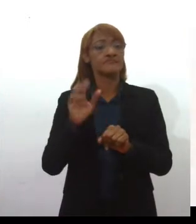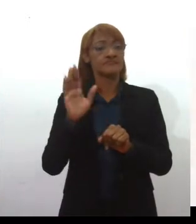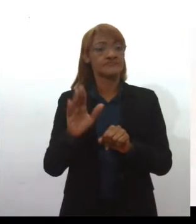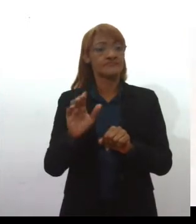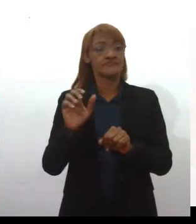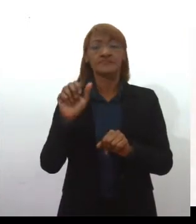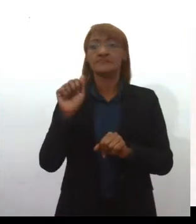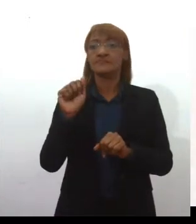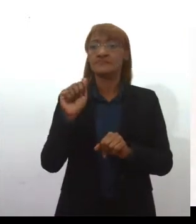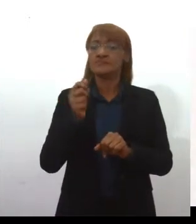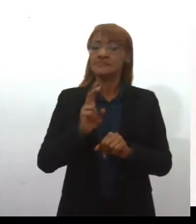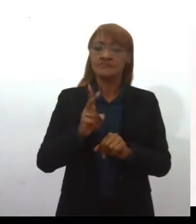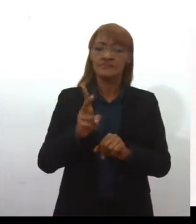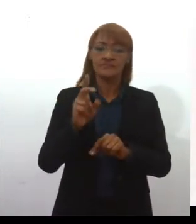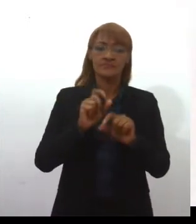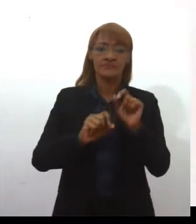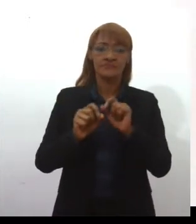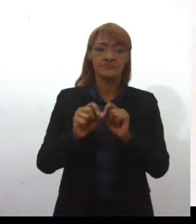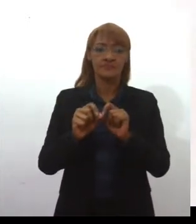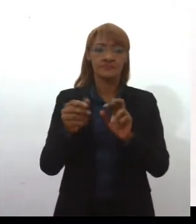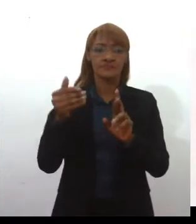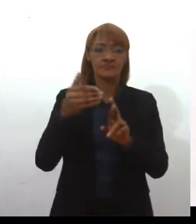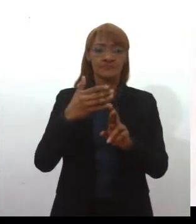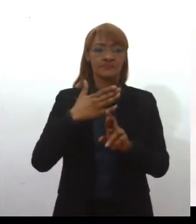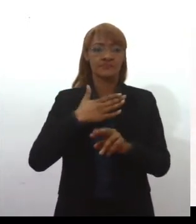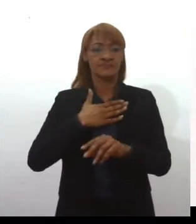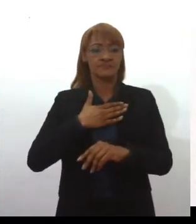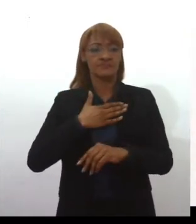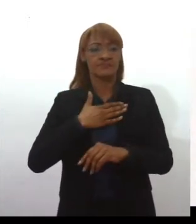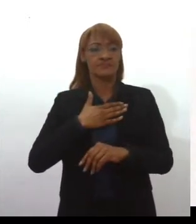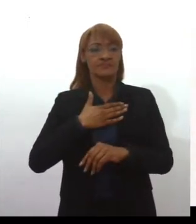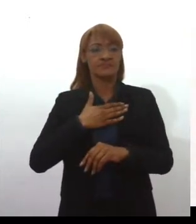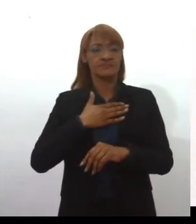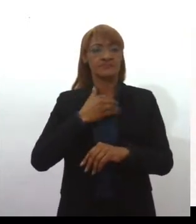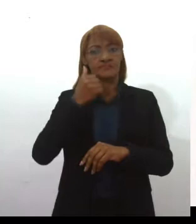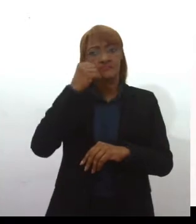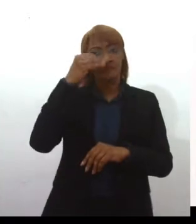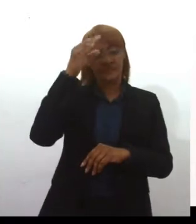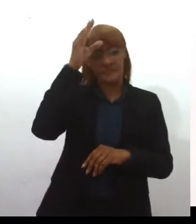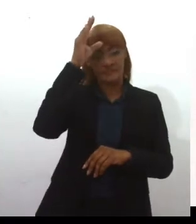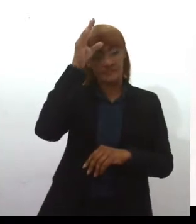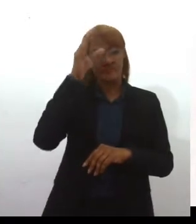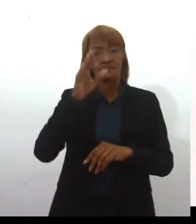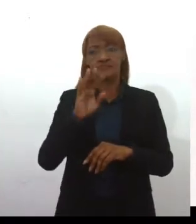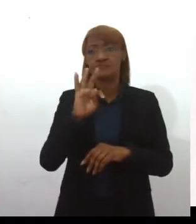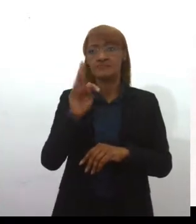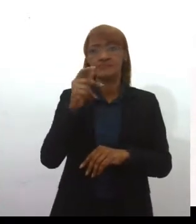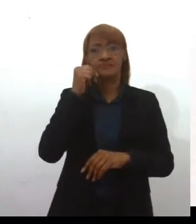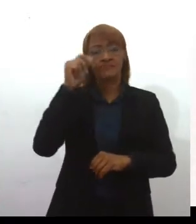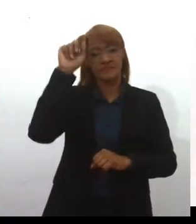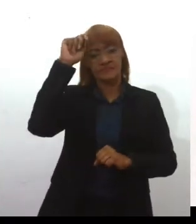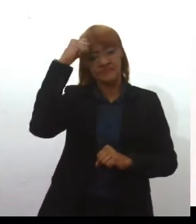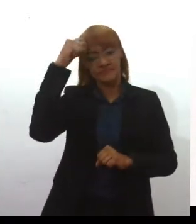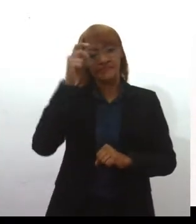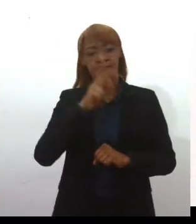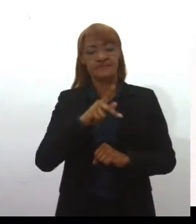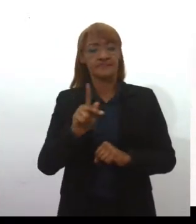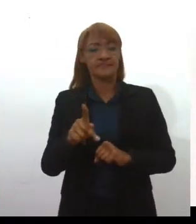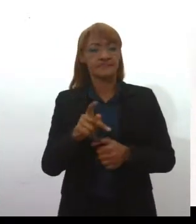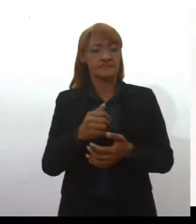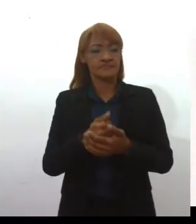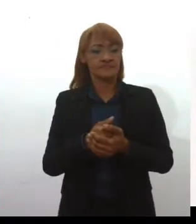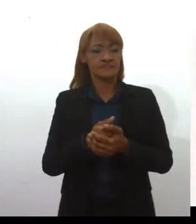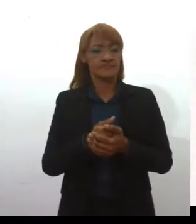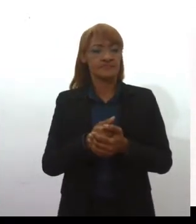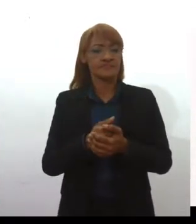dela, ela foi uma inspiração para minha mãe professora, para minha tia professora, e para as mulheres negras professoras, as quais eu conheci